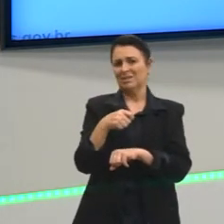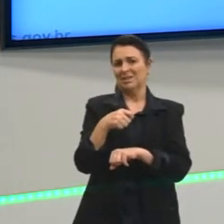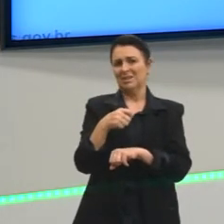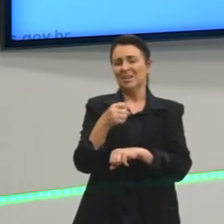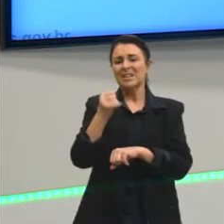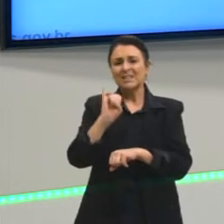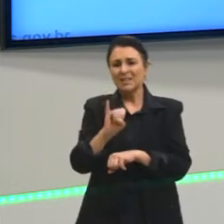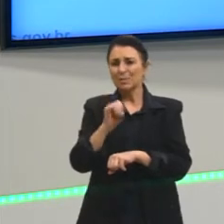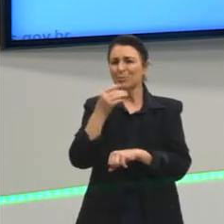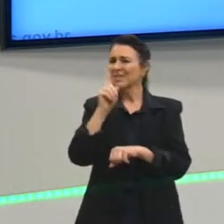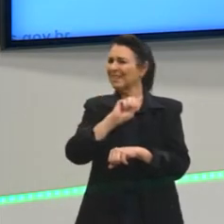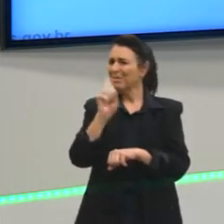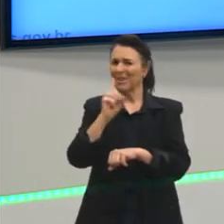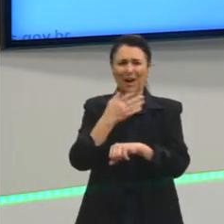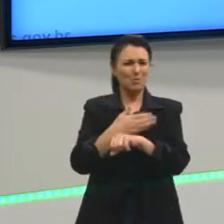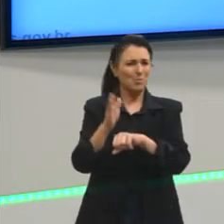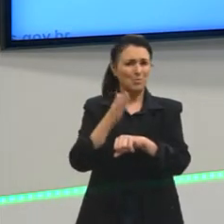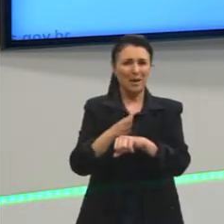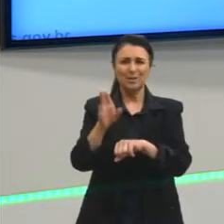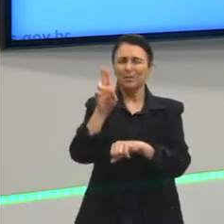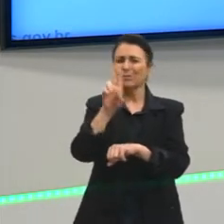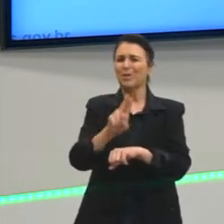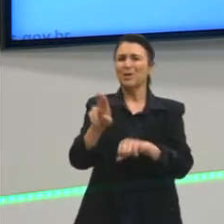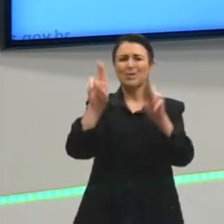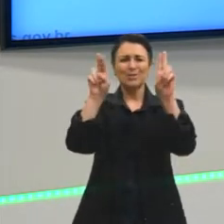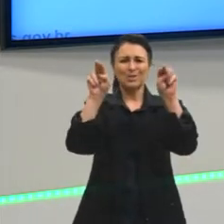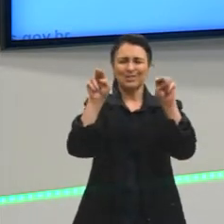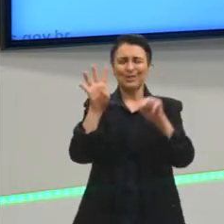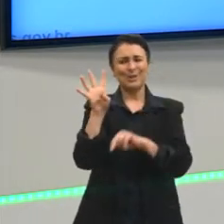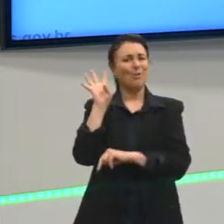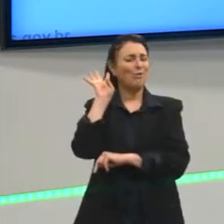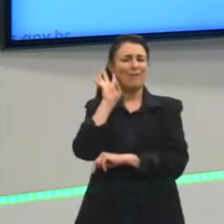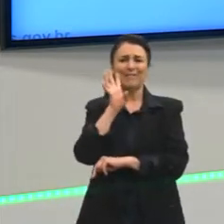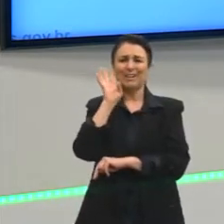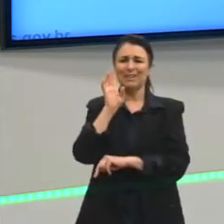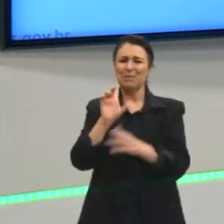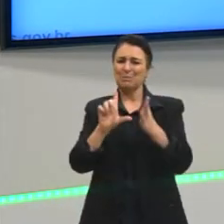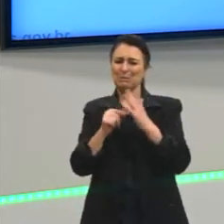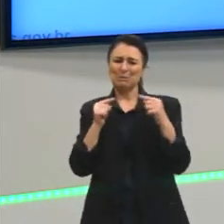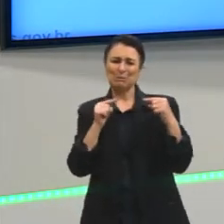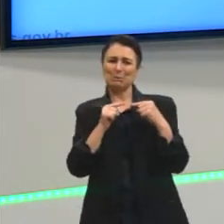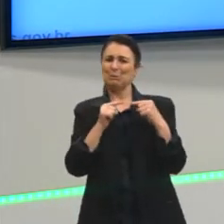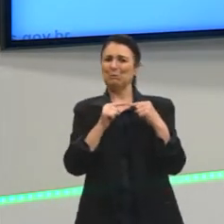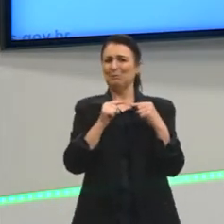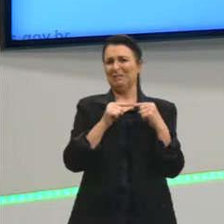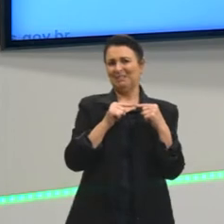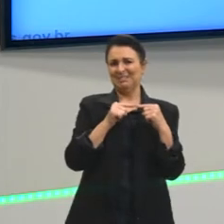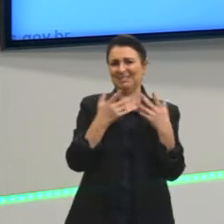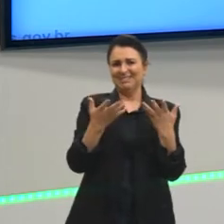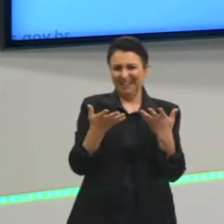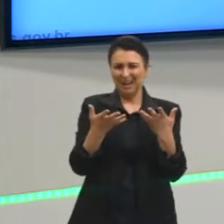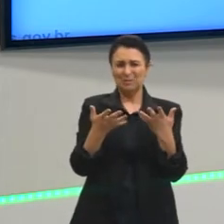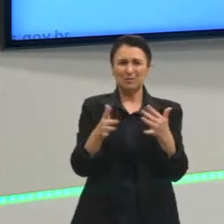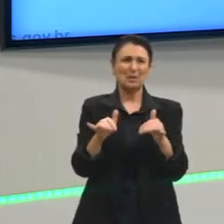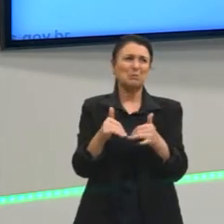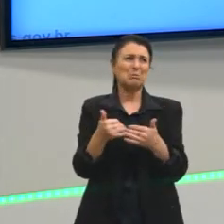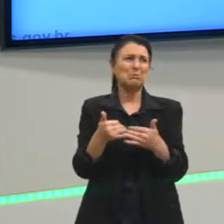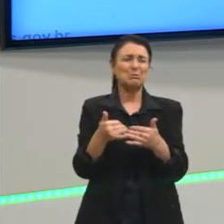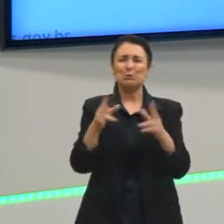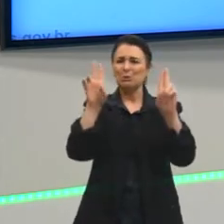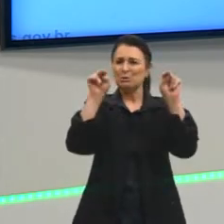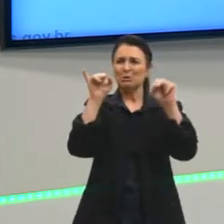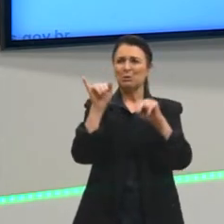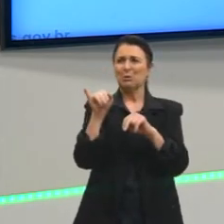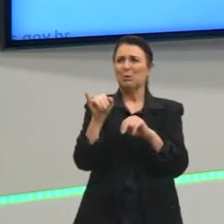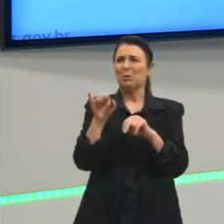está acostumado, tu vai colocar e o teu título não vai ficar legal. Ficam aqueles títulos assim, banais, tá bom? Qual a